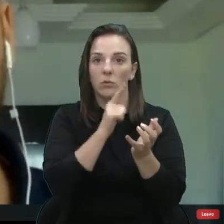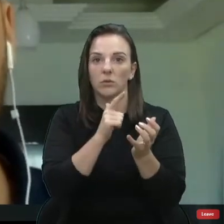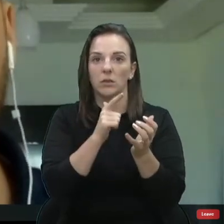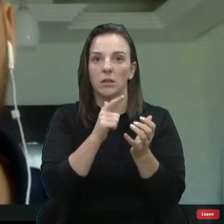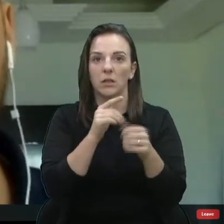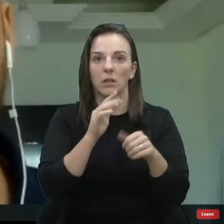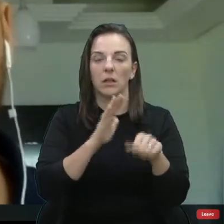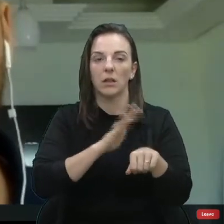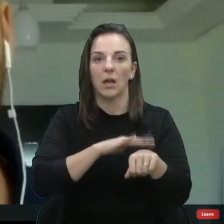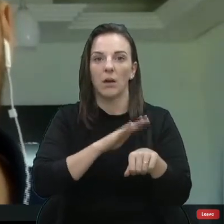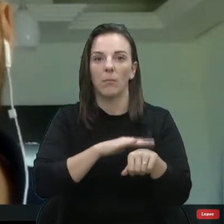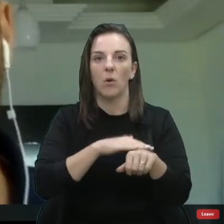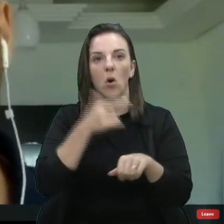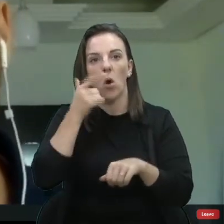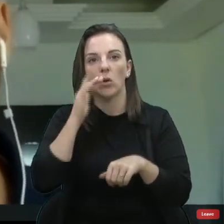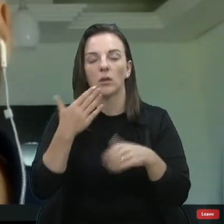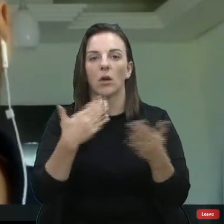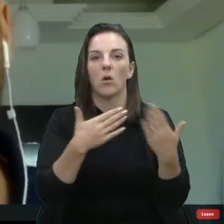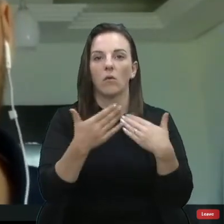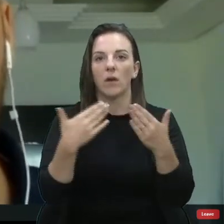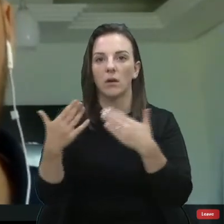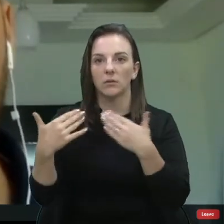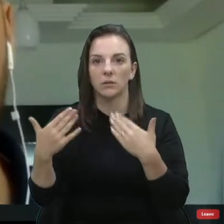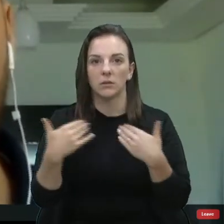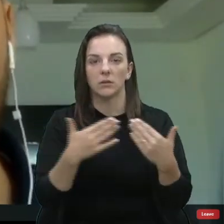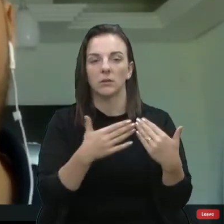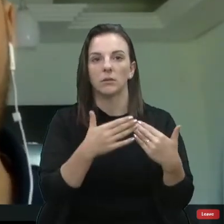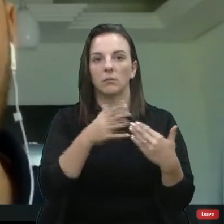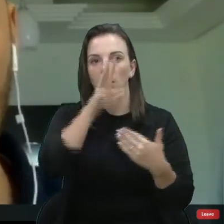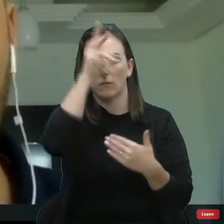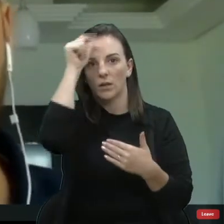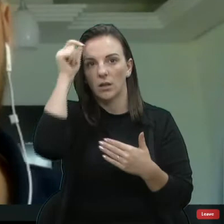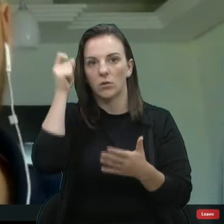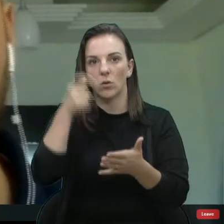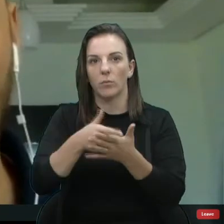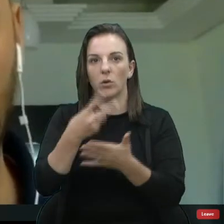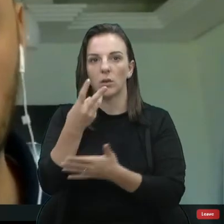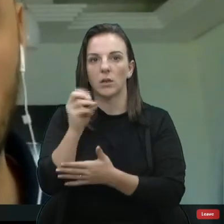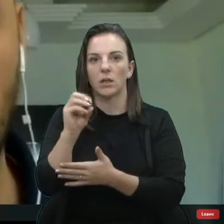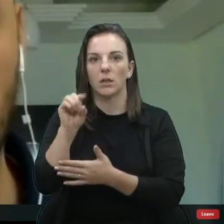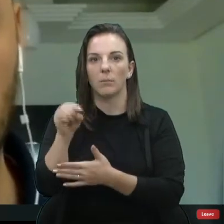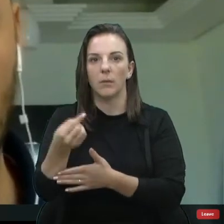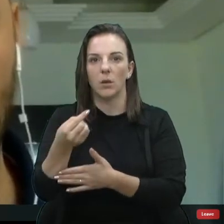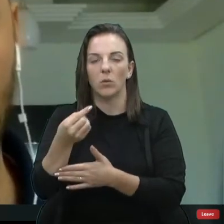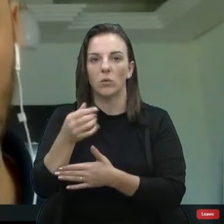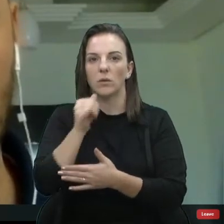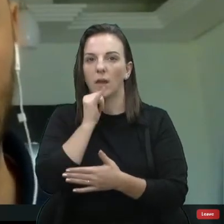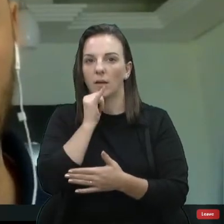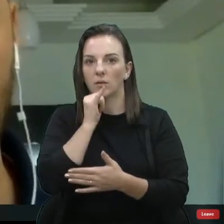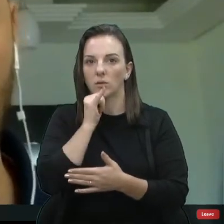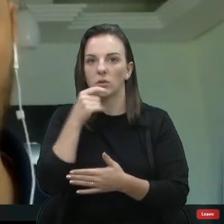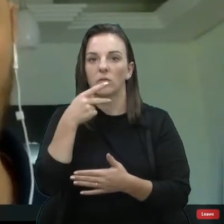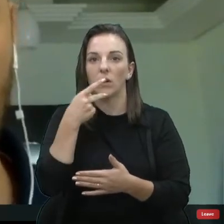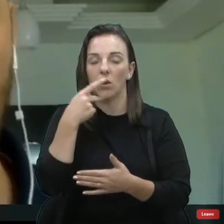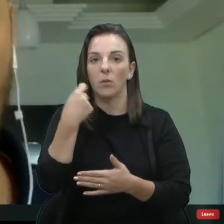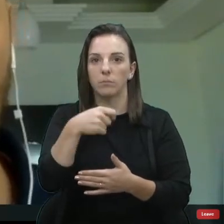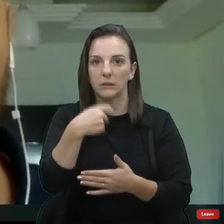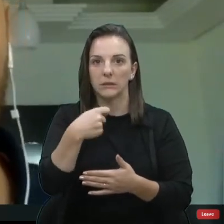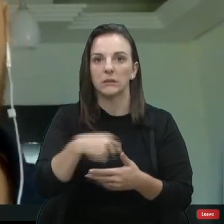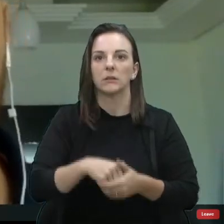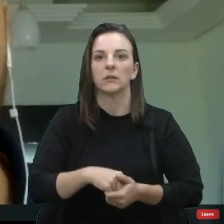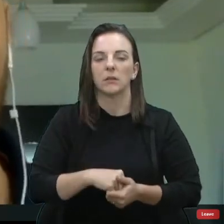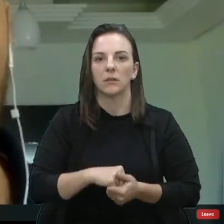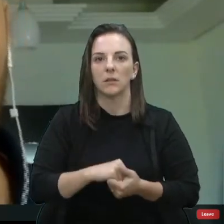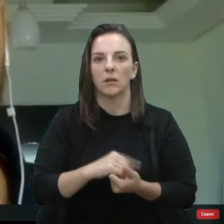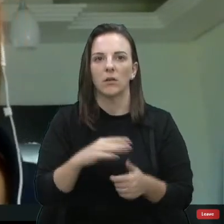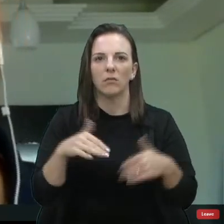ontem no conversa com o prefeito, então, foram comprados 30 mil testes rápidos, que a Denise ali acabou dizendo que precisava. Então, também, daqui